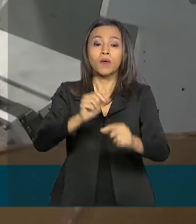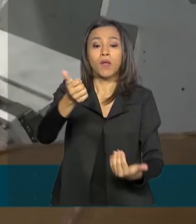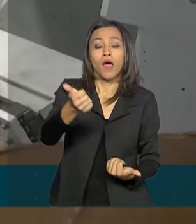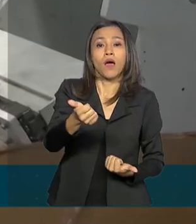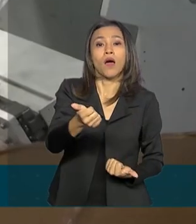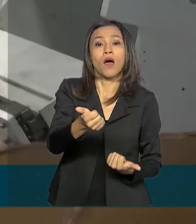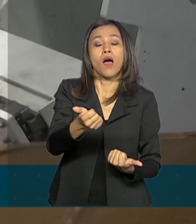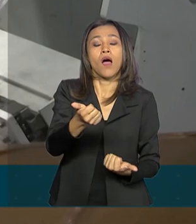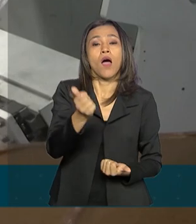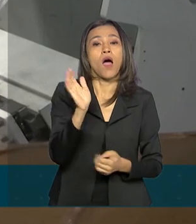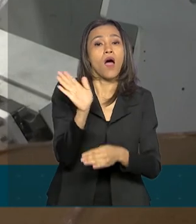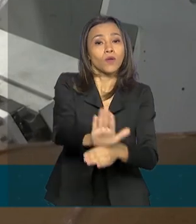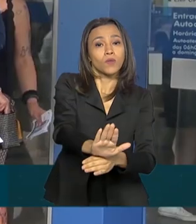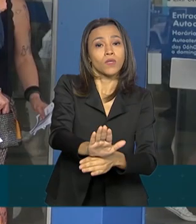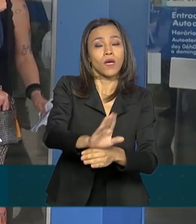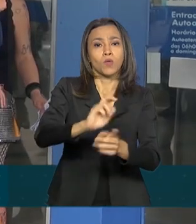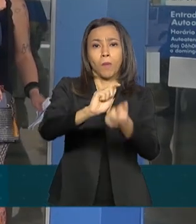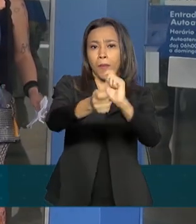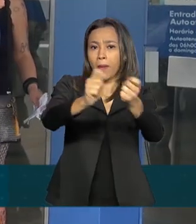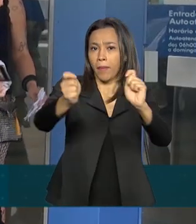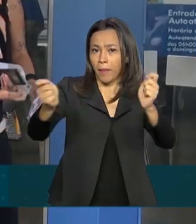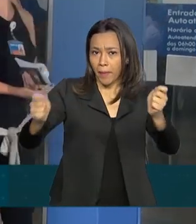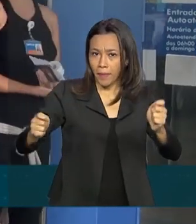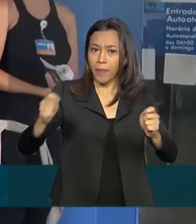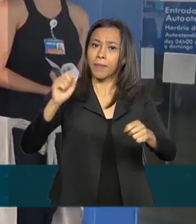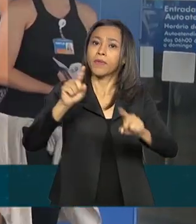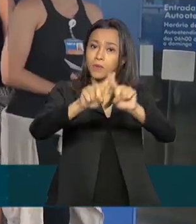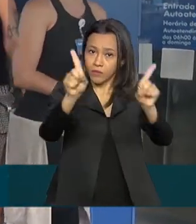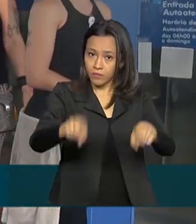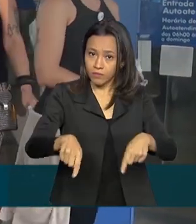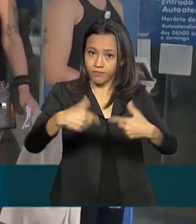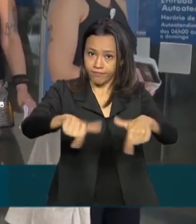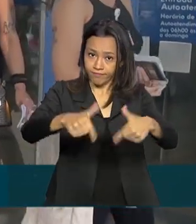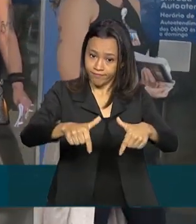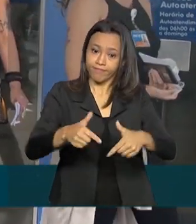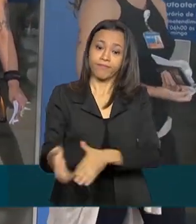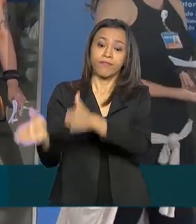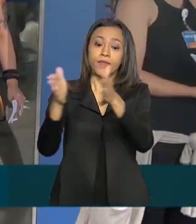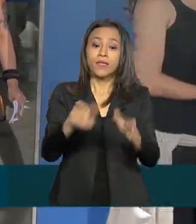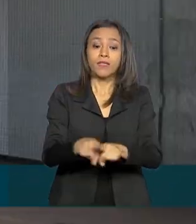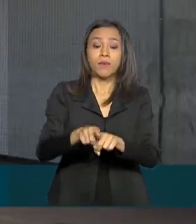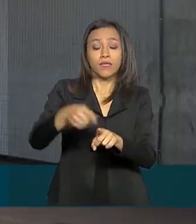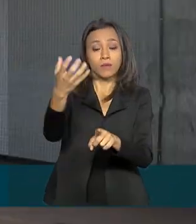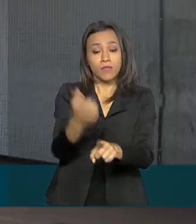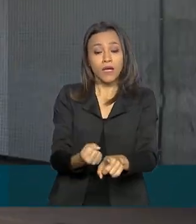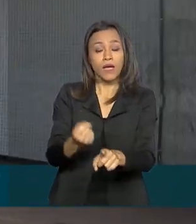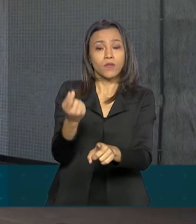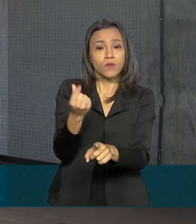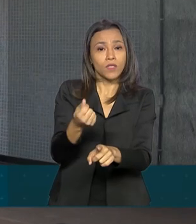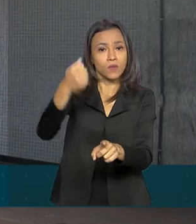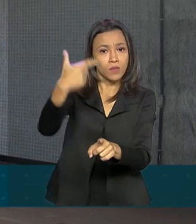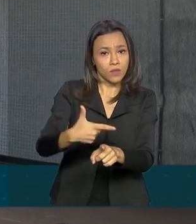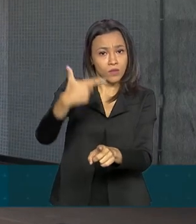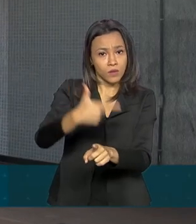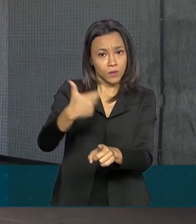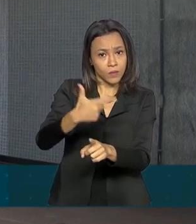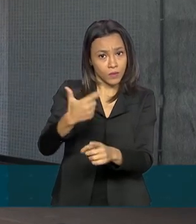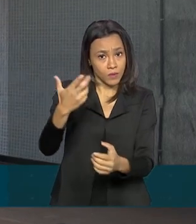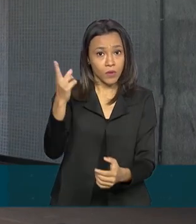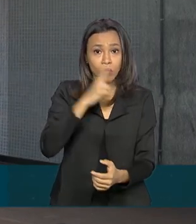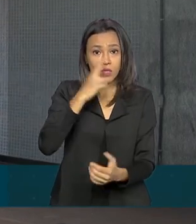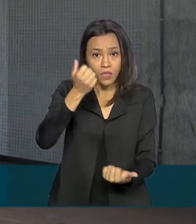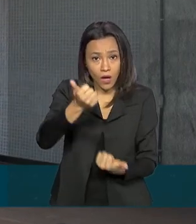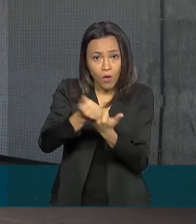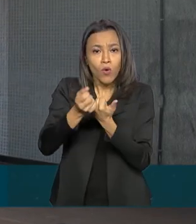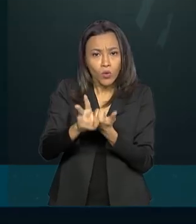folha de pagamento dos funcionários. E o calendário de saques em dinheiro da segunda parcela do auxílio emergencial continua